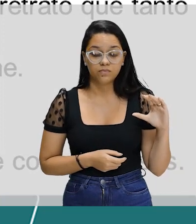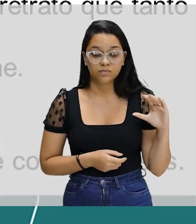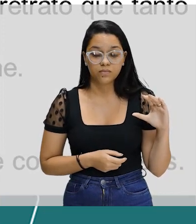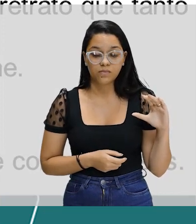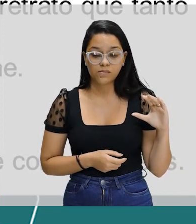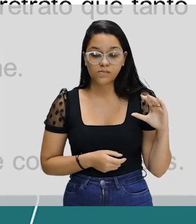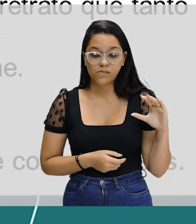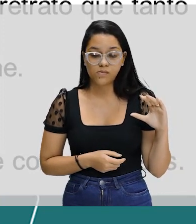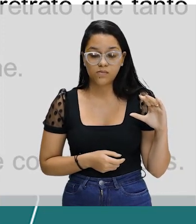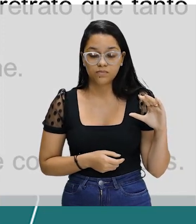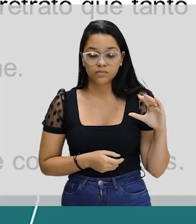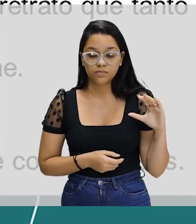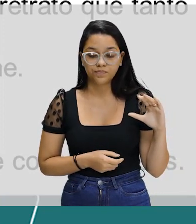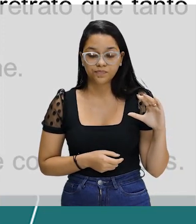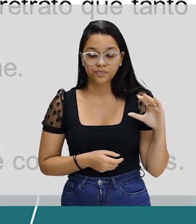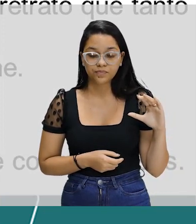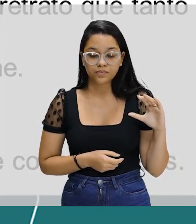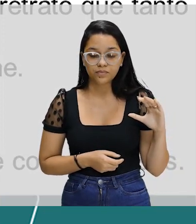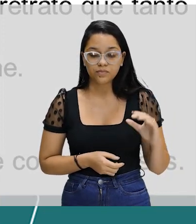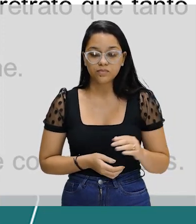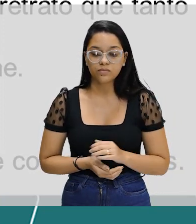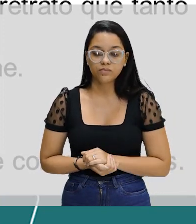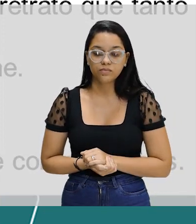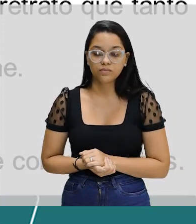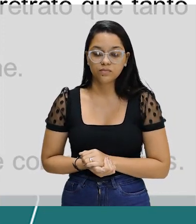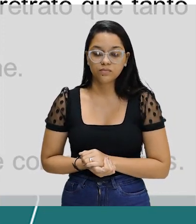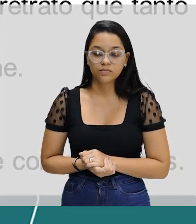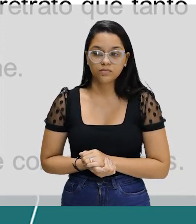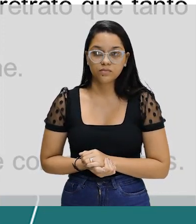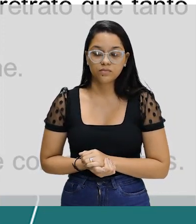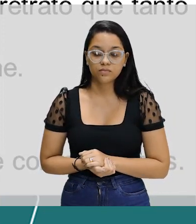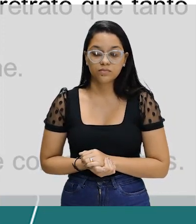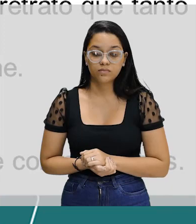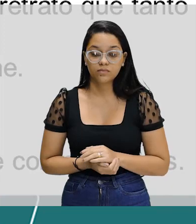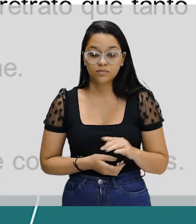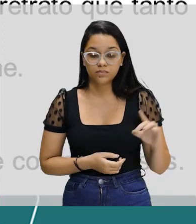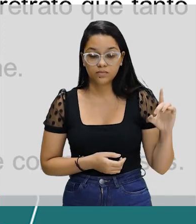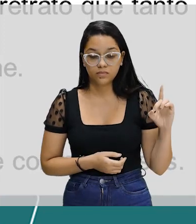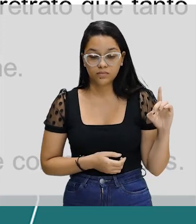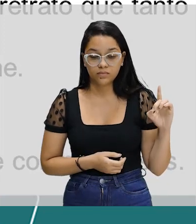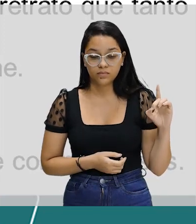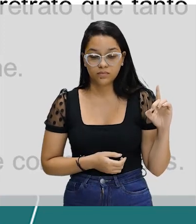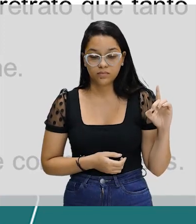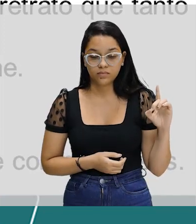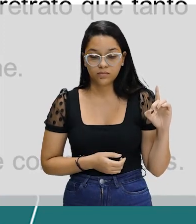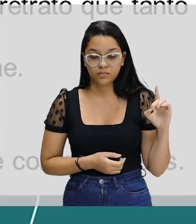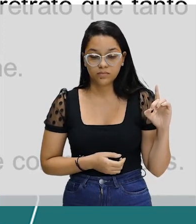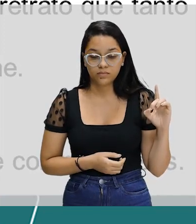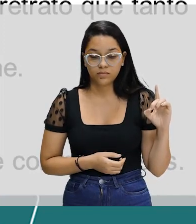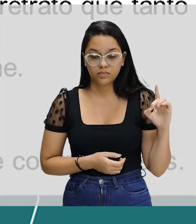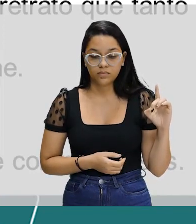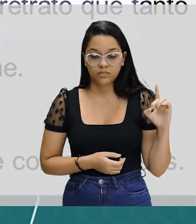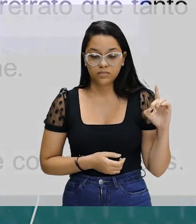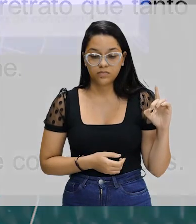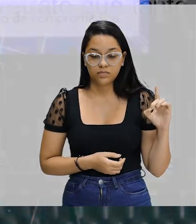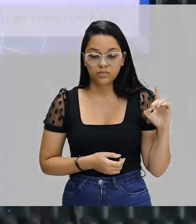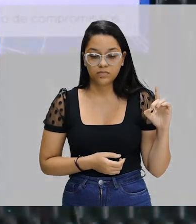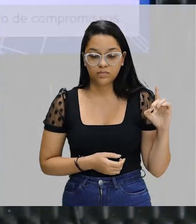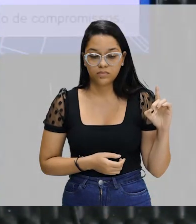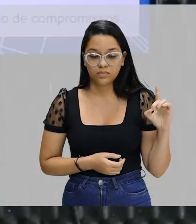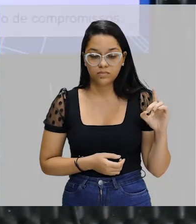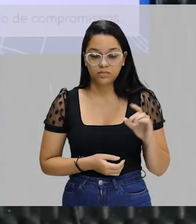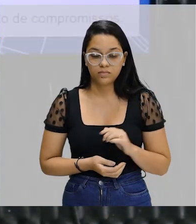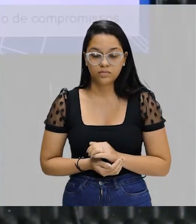ser humano, logo merece nosso respeito. E era logo ele que chegava a esta